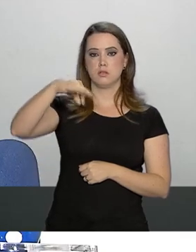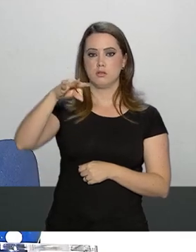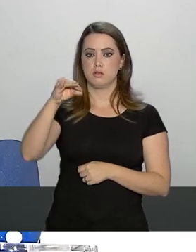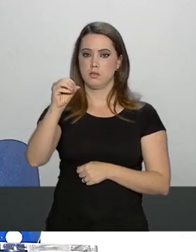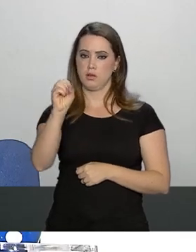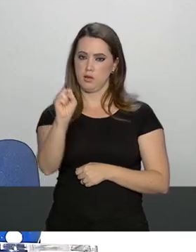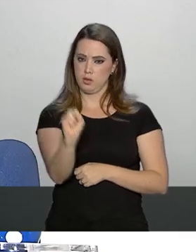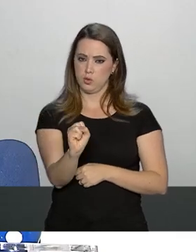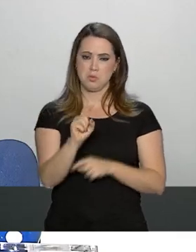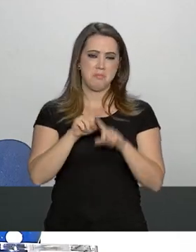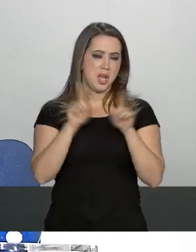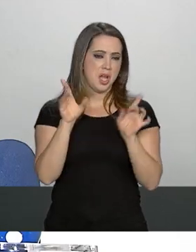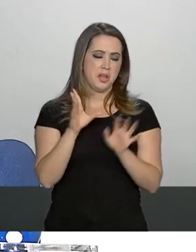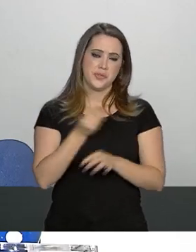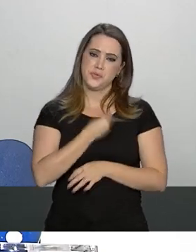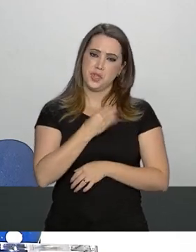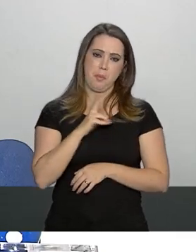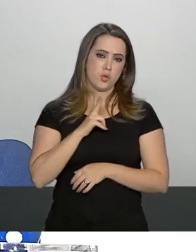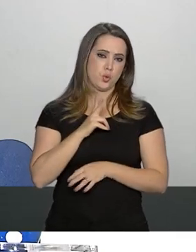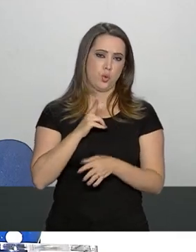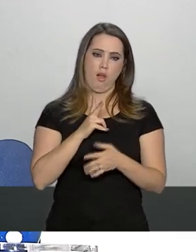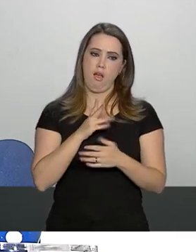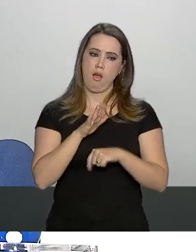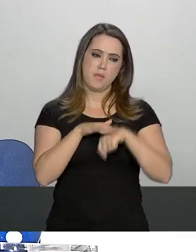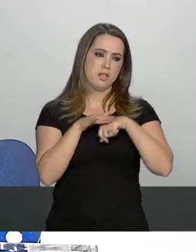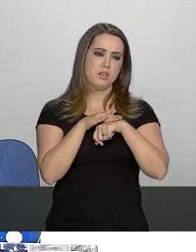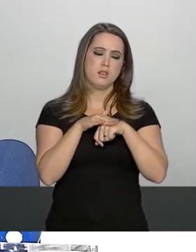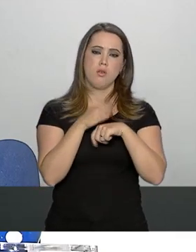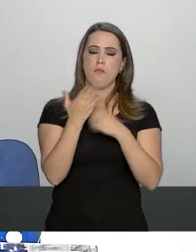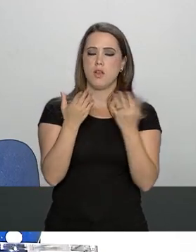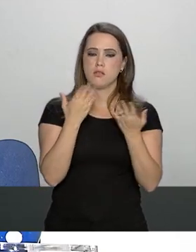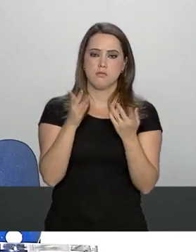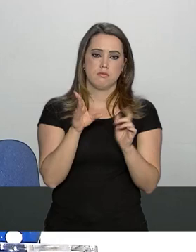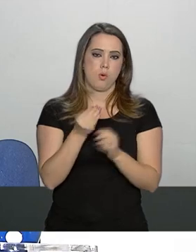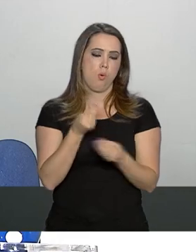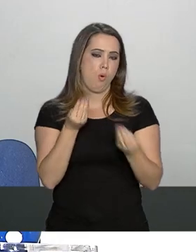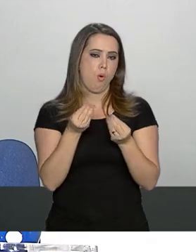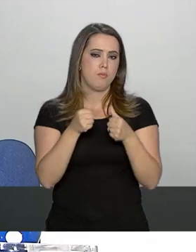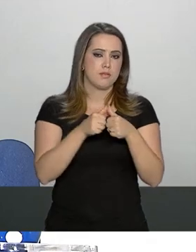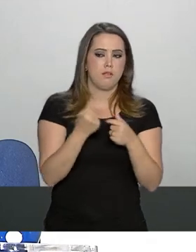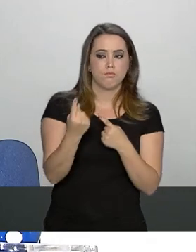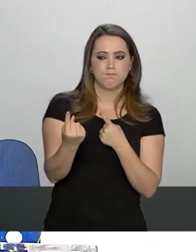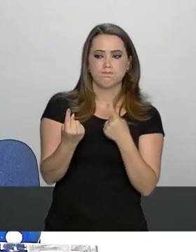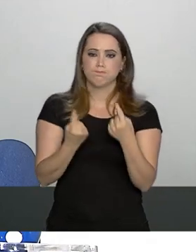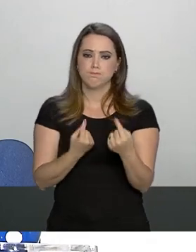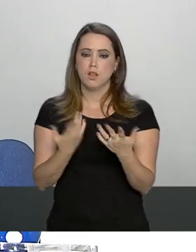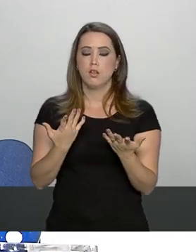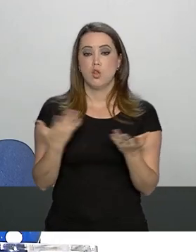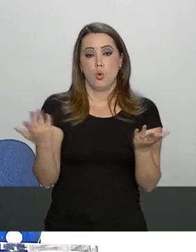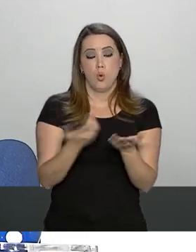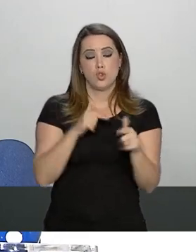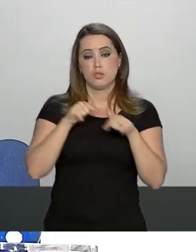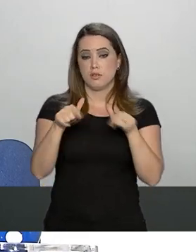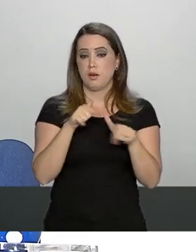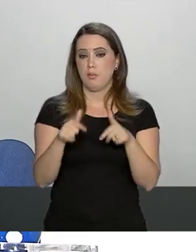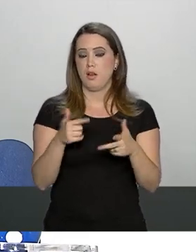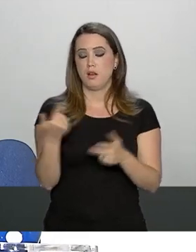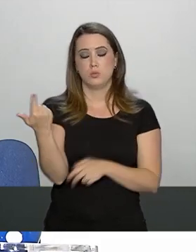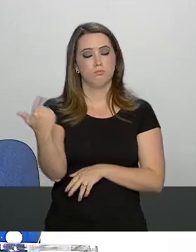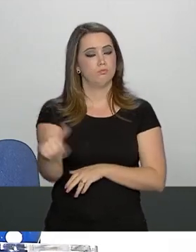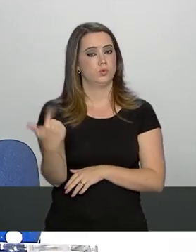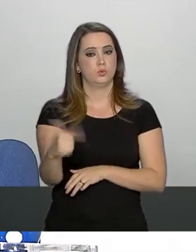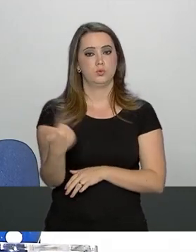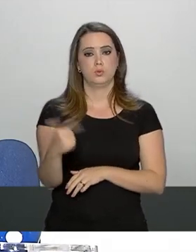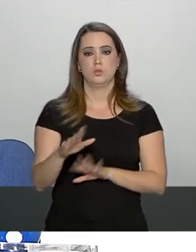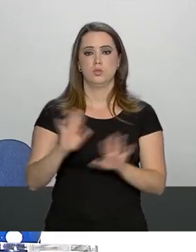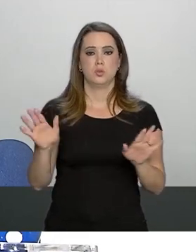ministro querendo saber como ele se encontrava e, efetivamente, em termos de despacho, ele hoje não teve